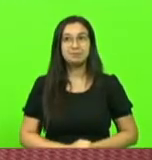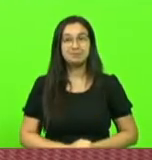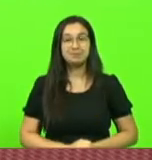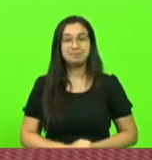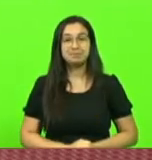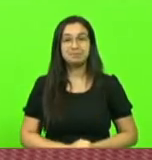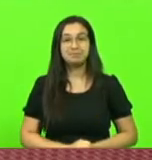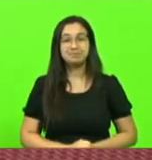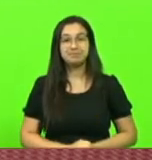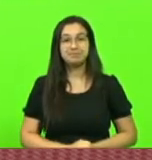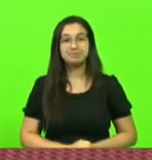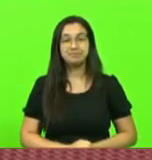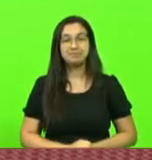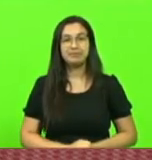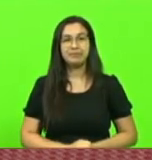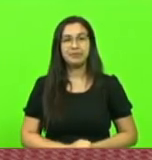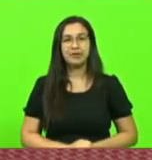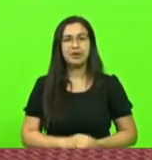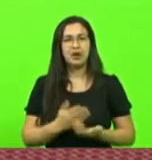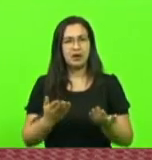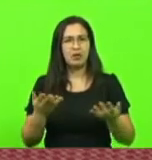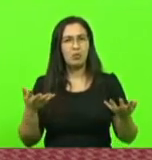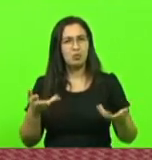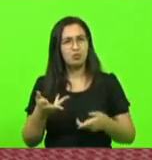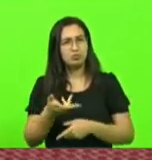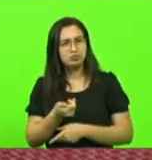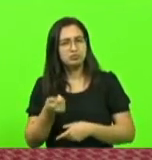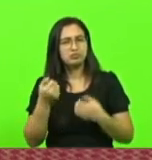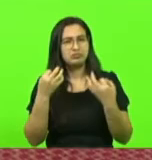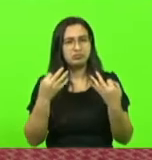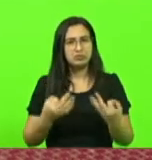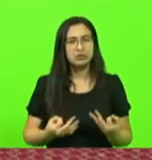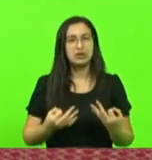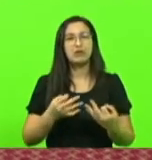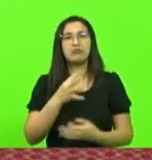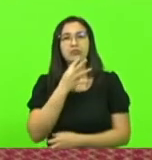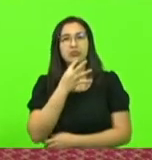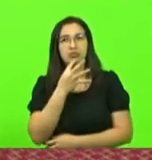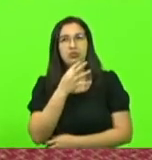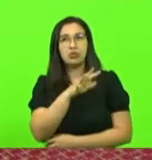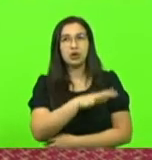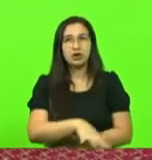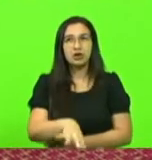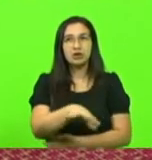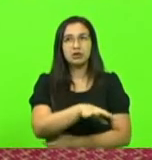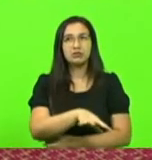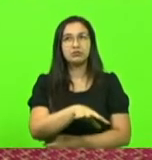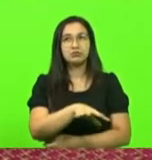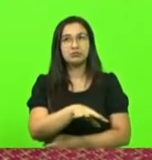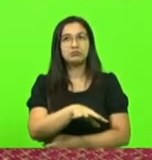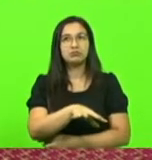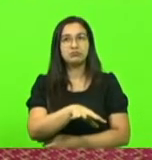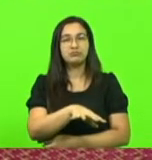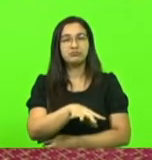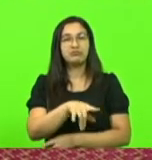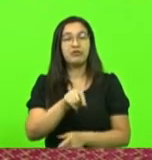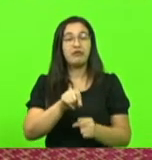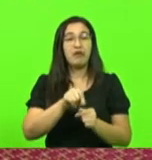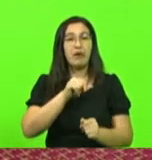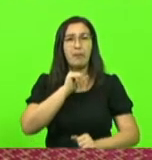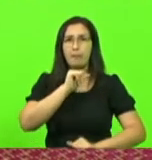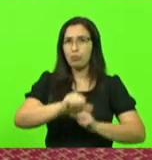um técnico qualificado que vem do meio, que conhece e que realmente fez mudanças